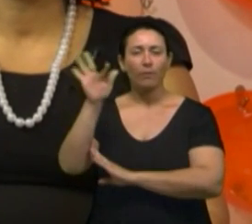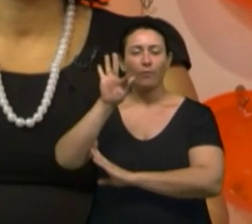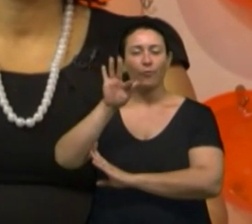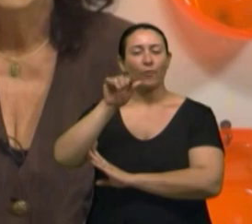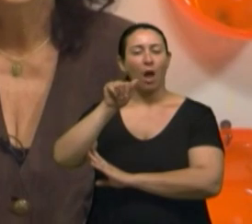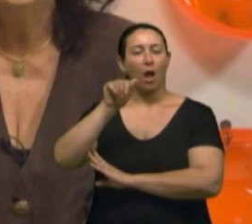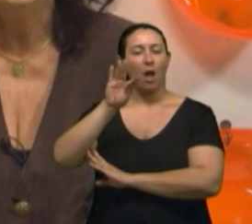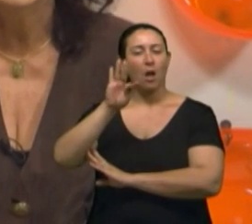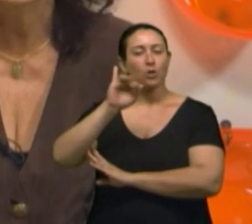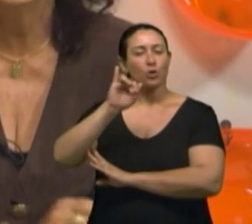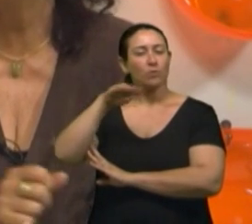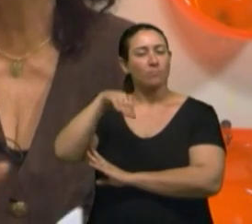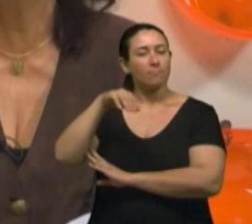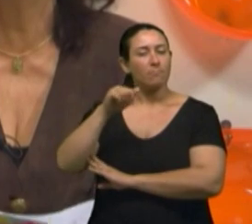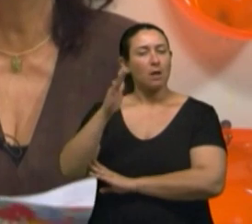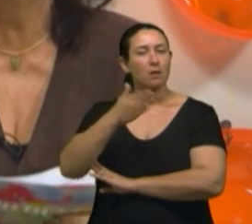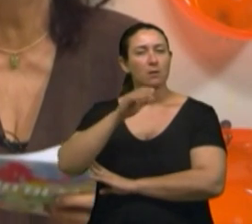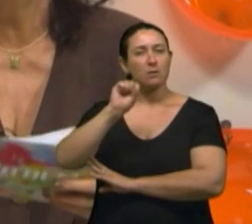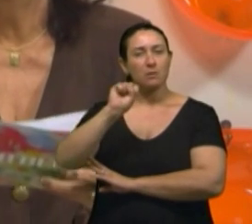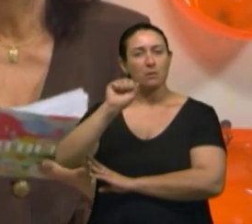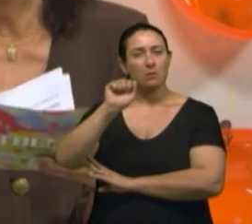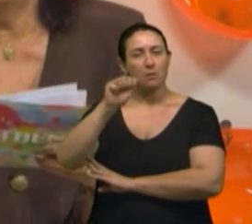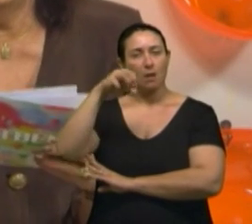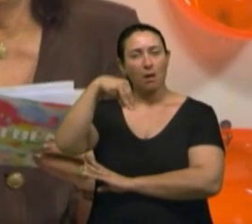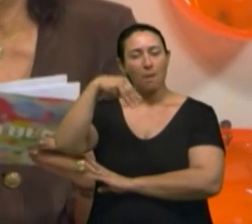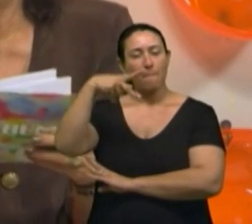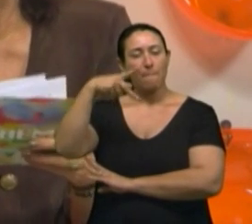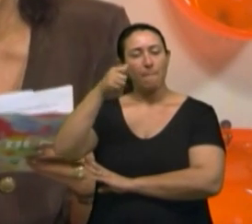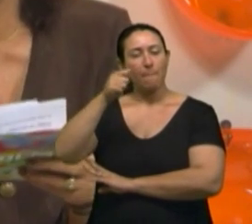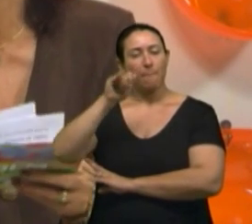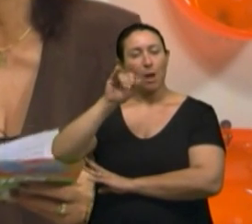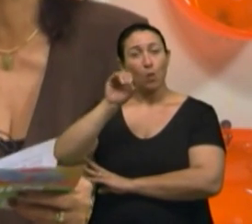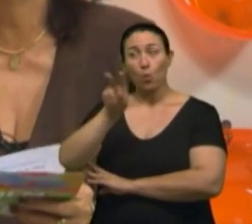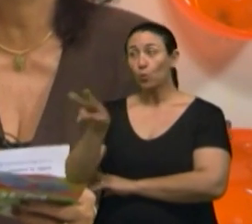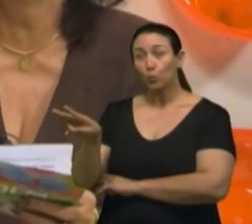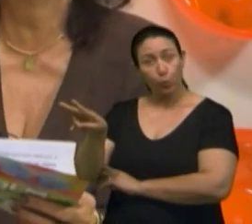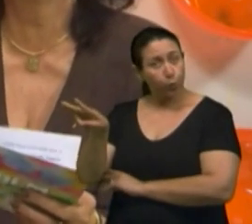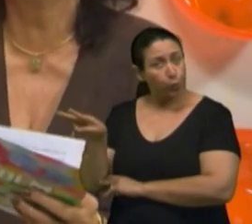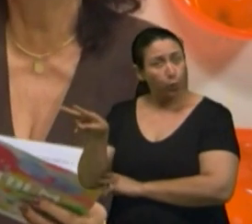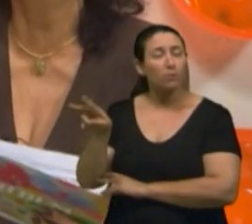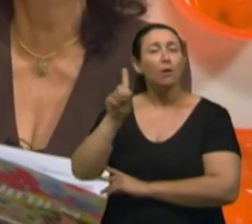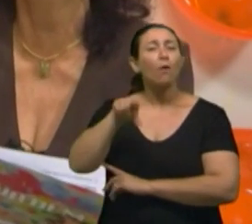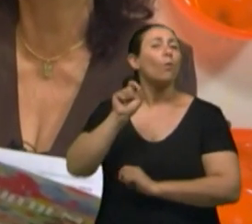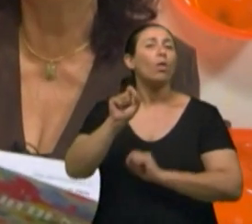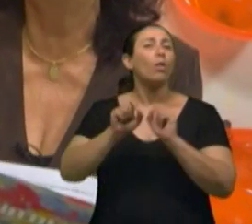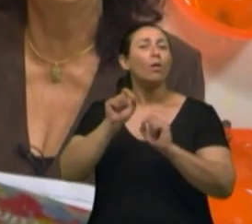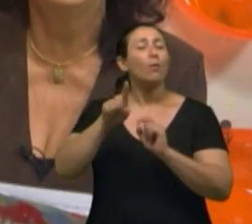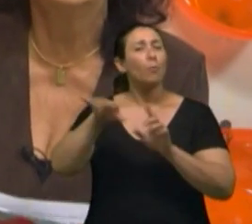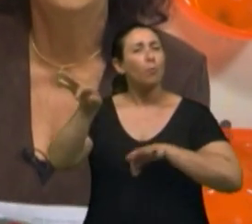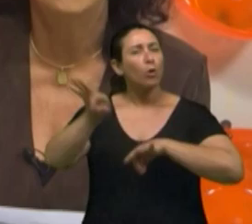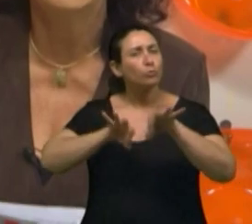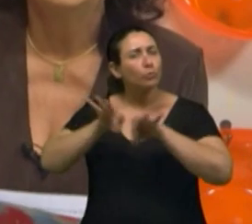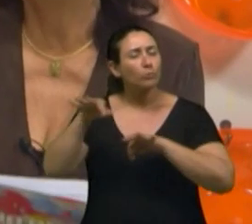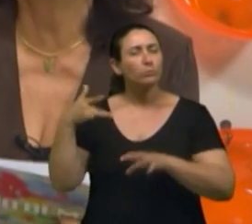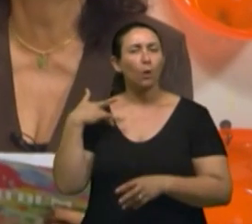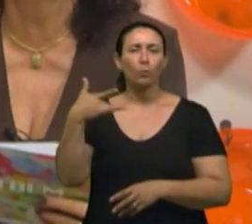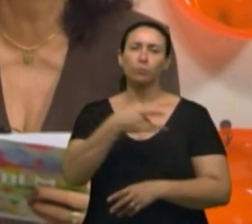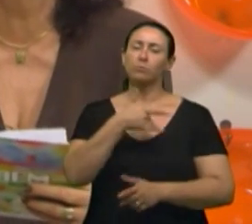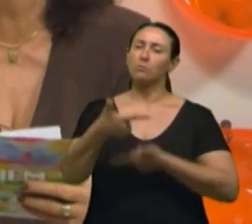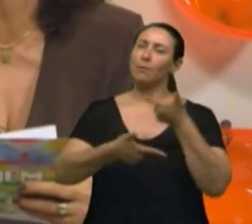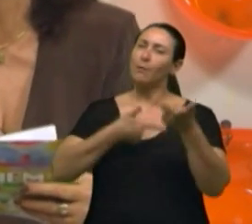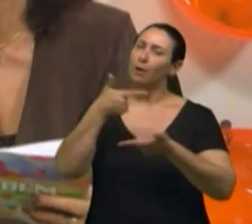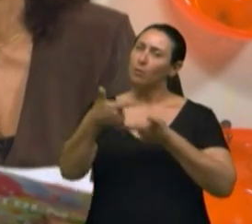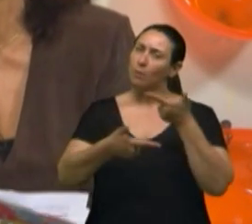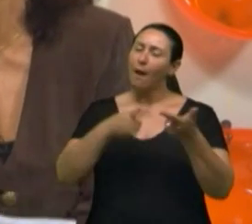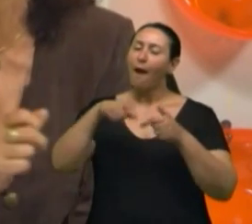Sampaio. Juntas, elas coordenam o projeto de saúde do trabalhador na